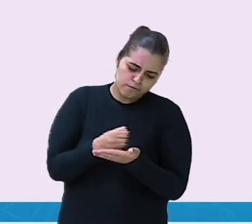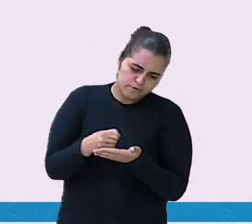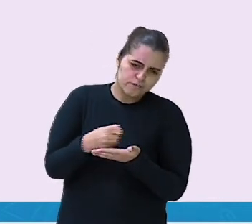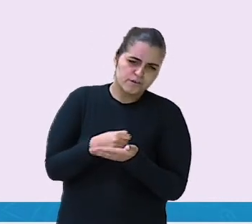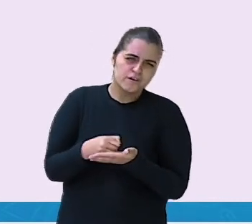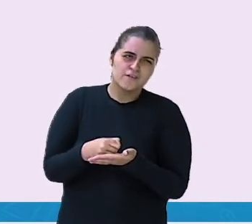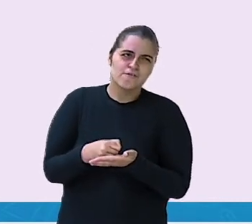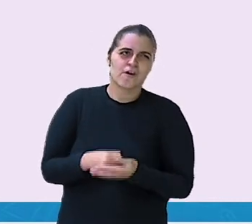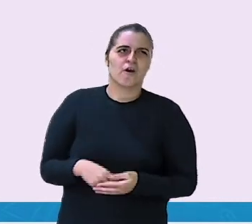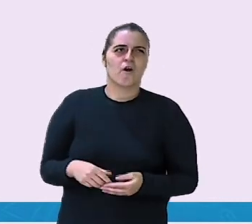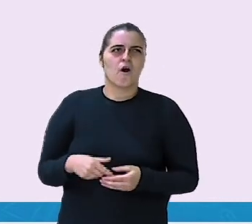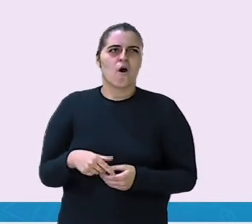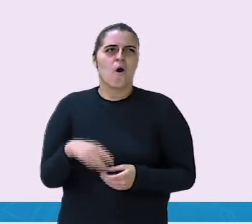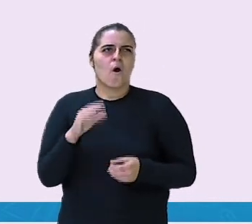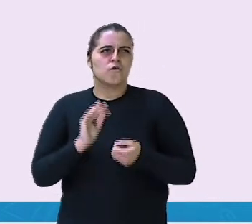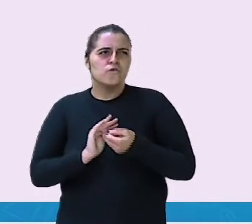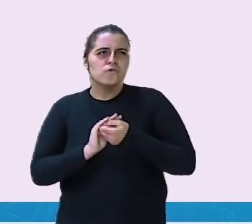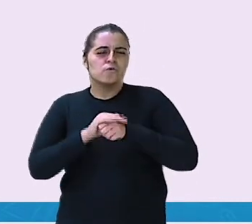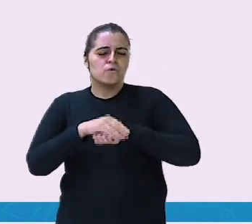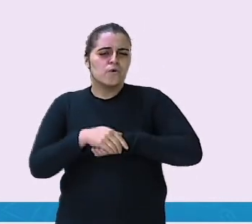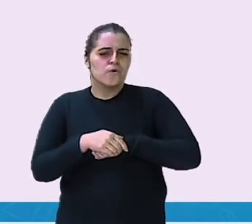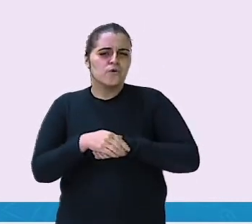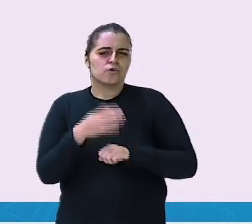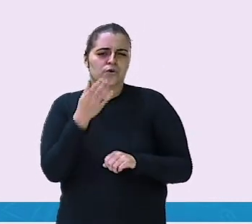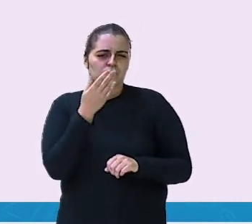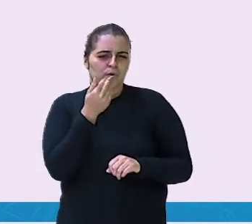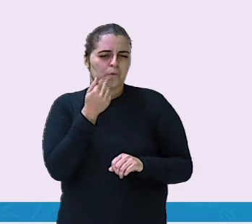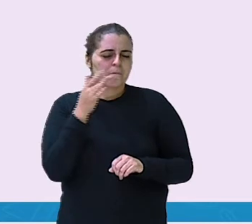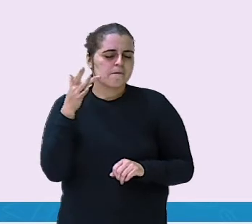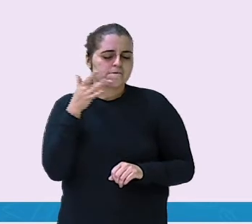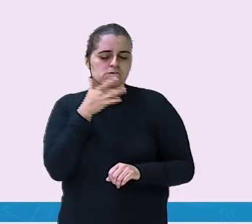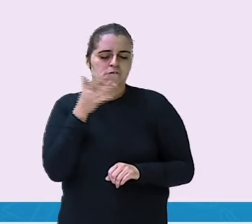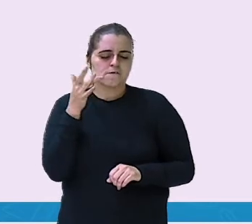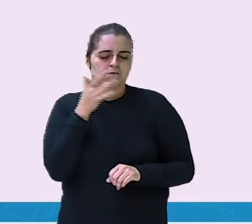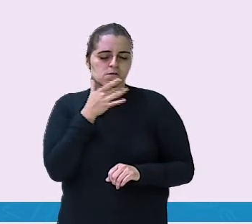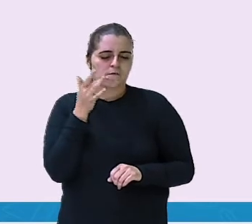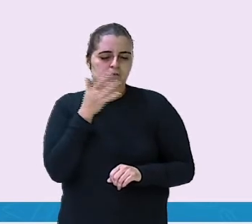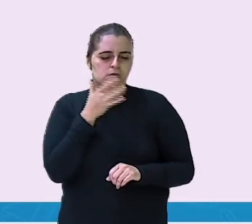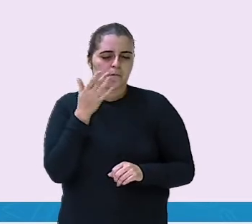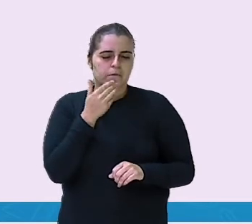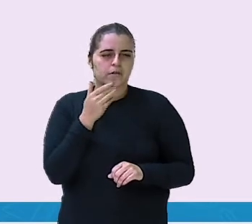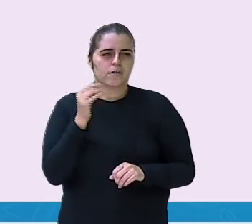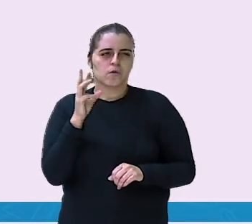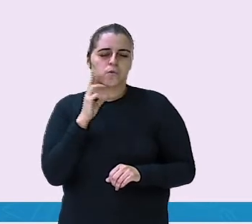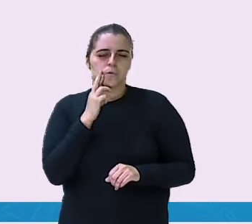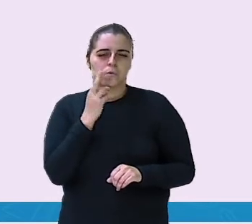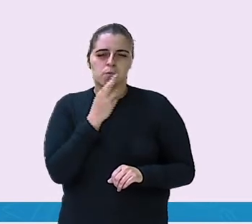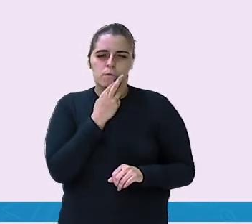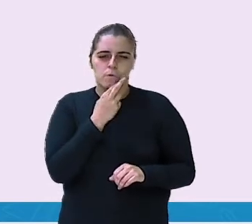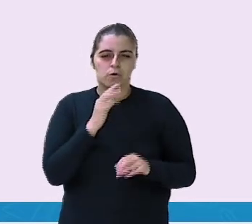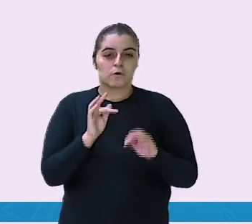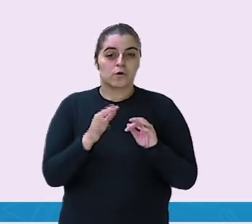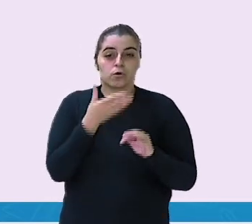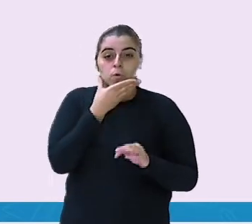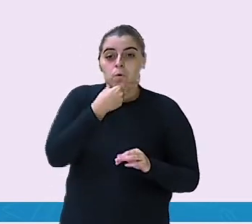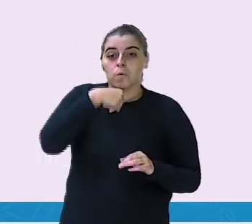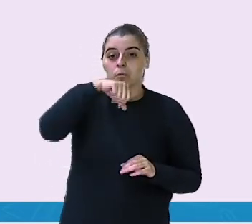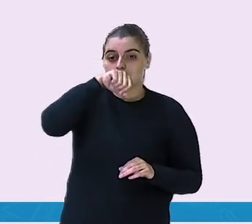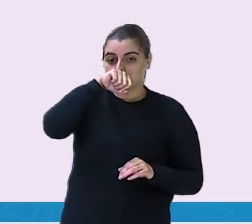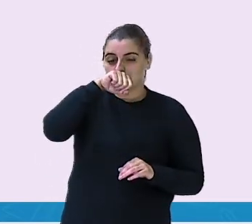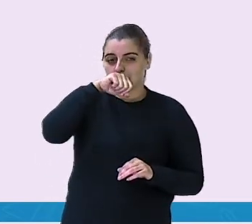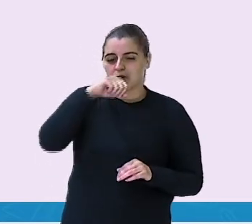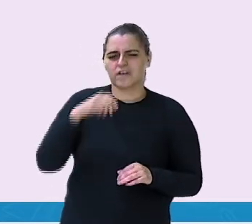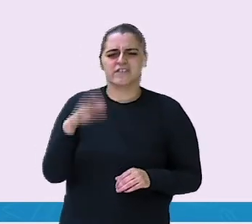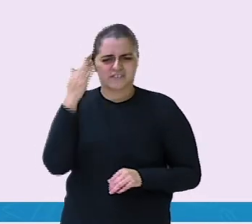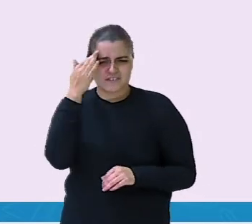restaurante com meus pais. Vocês entenderam aqui? O que que ele fez ontem? O que que ele está